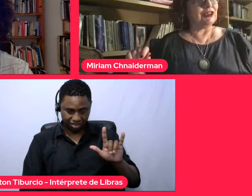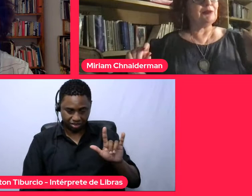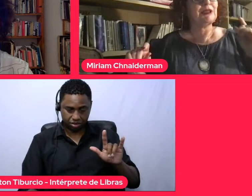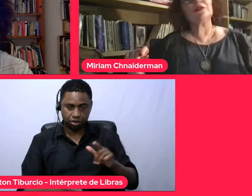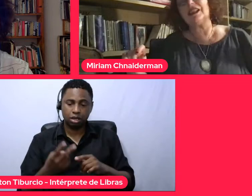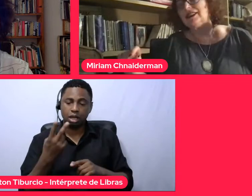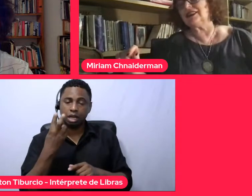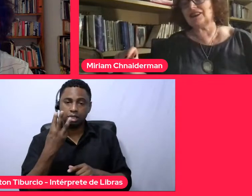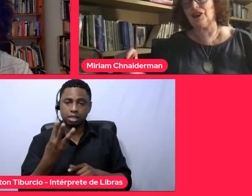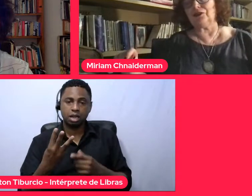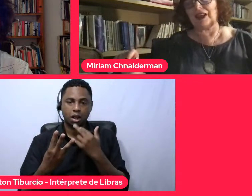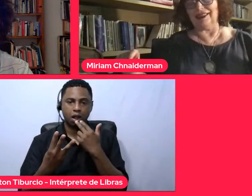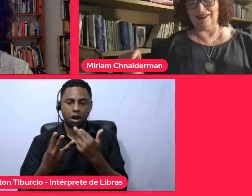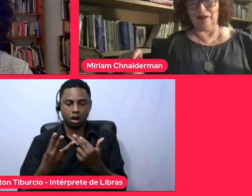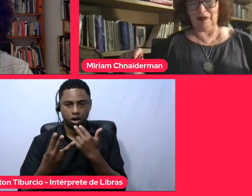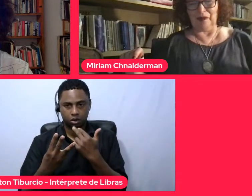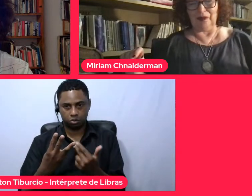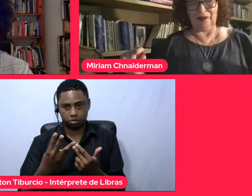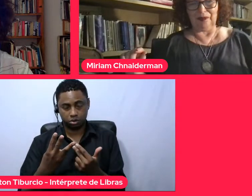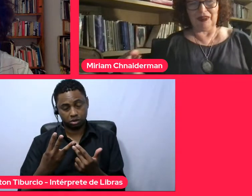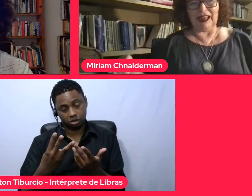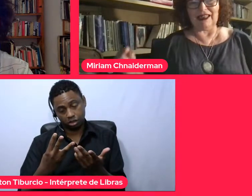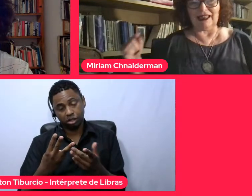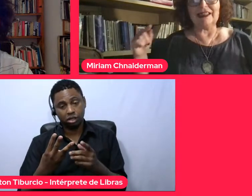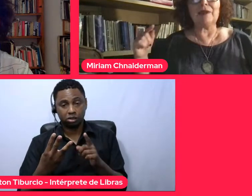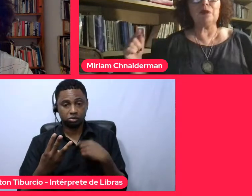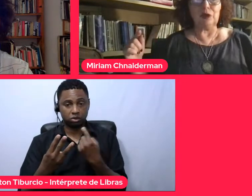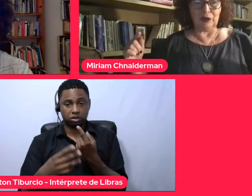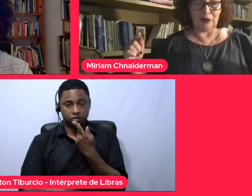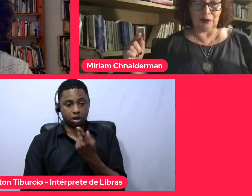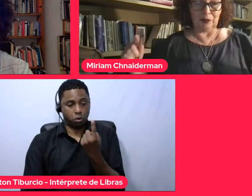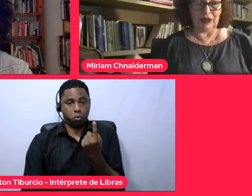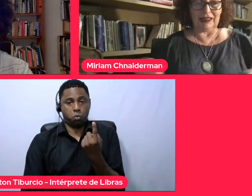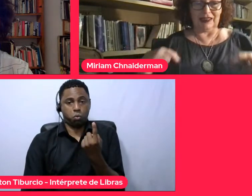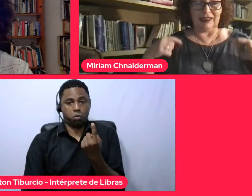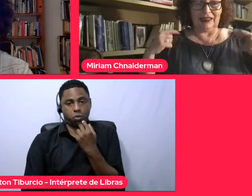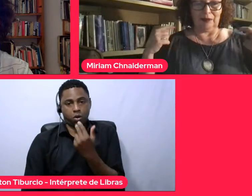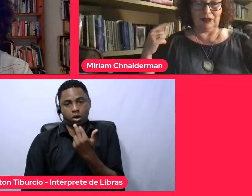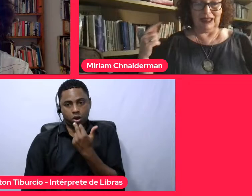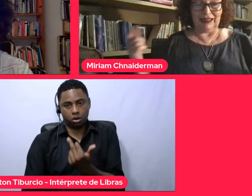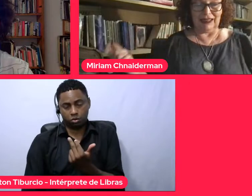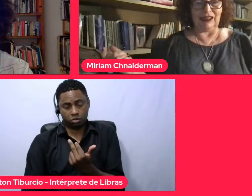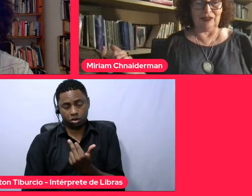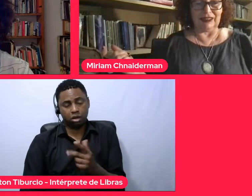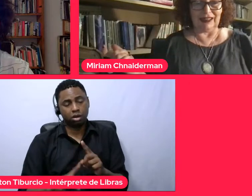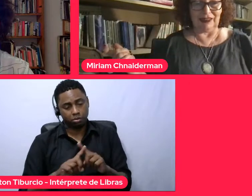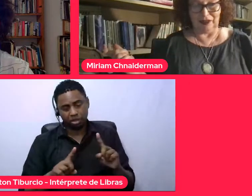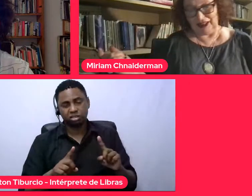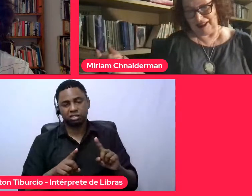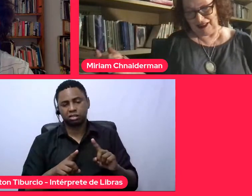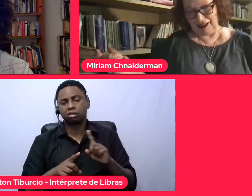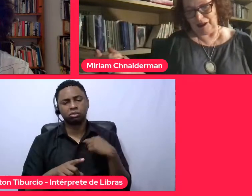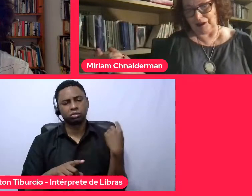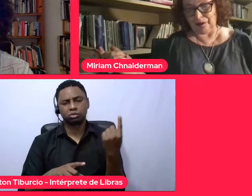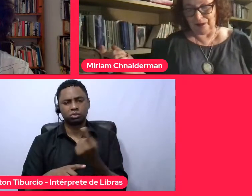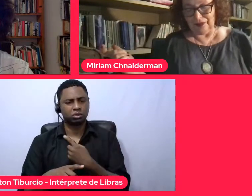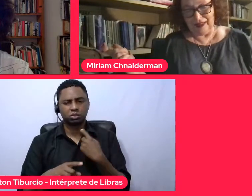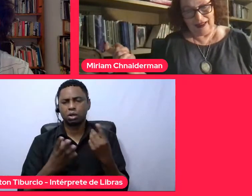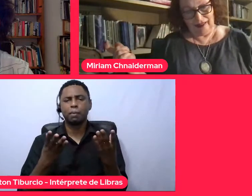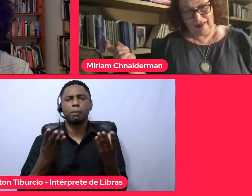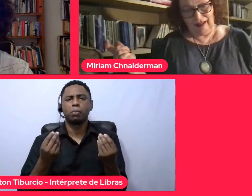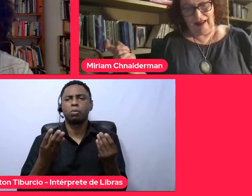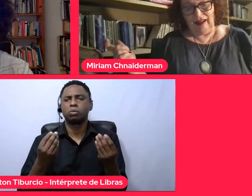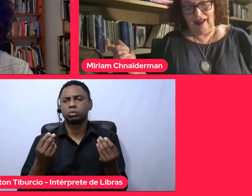três línguas, mesmo que a gente só fale uma, porque a gente é muitos, porque a gente tem muitas línguas dentro da gente.